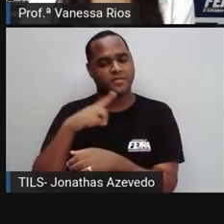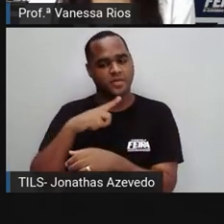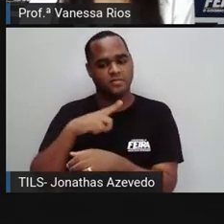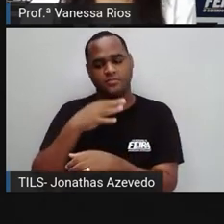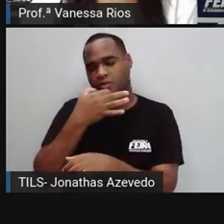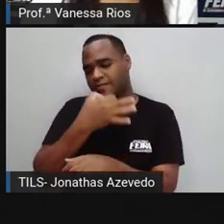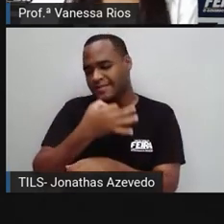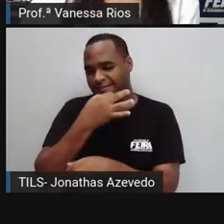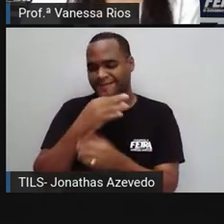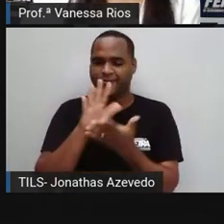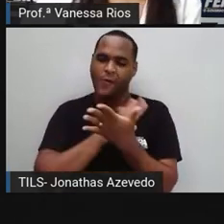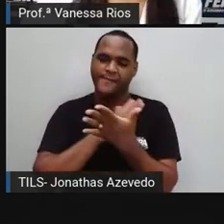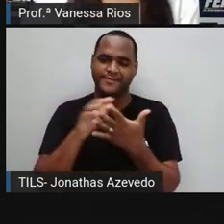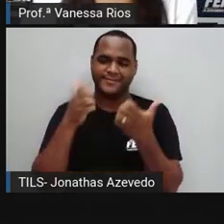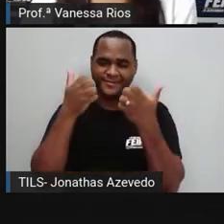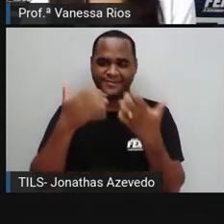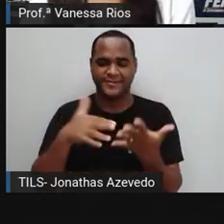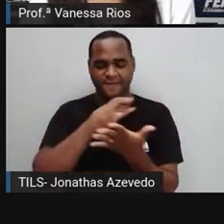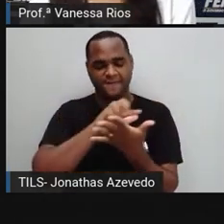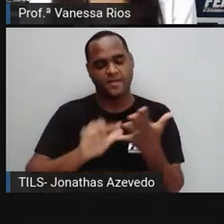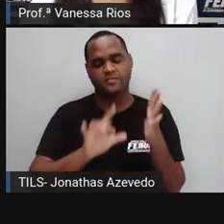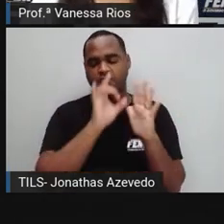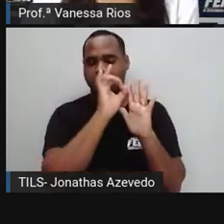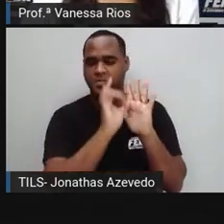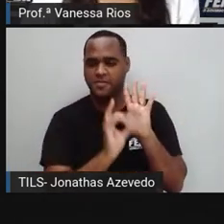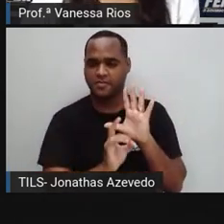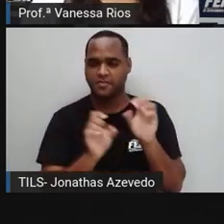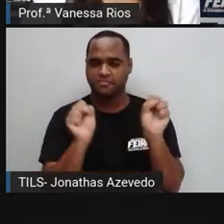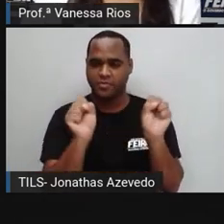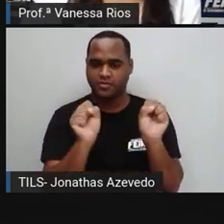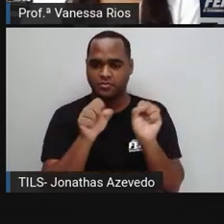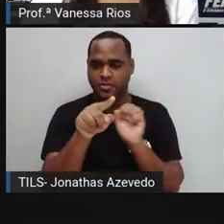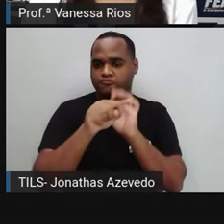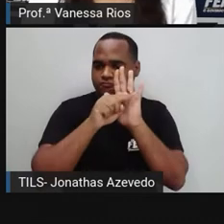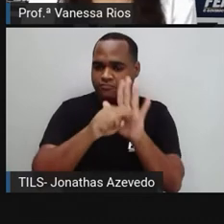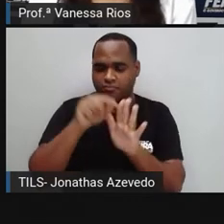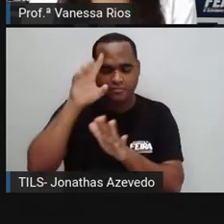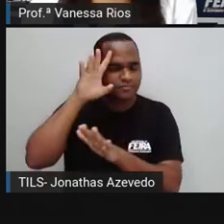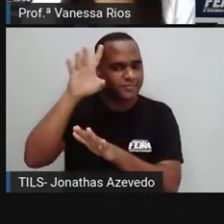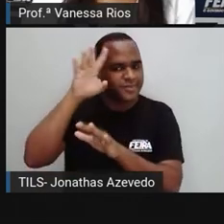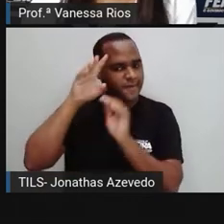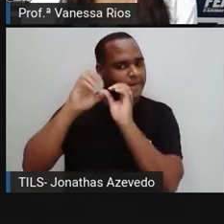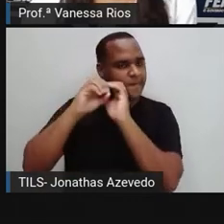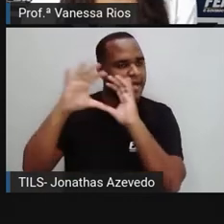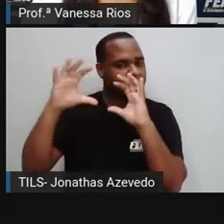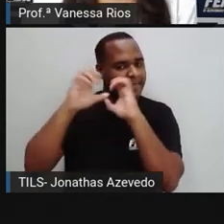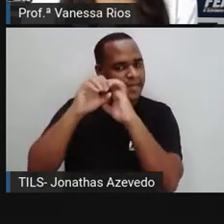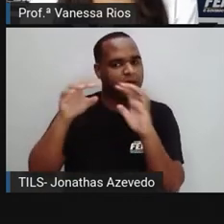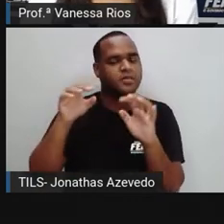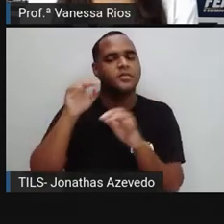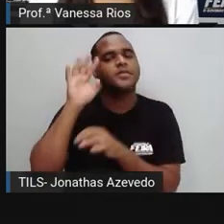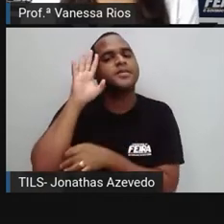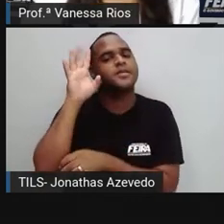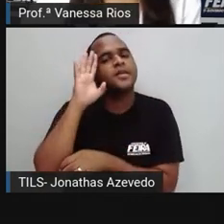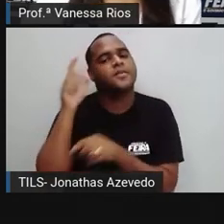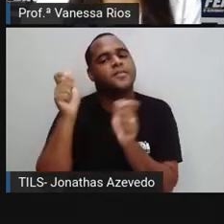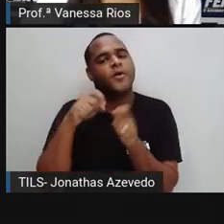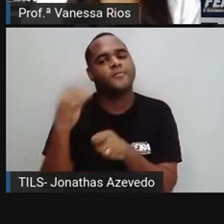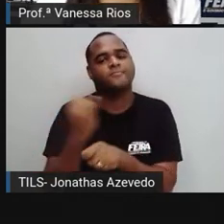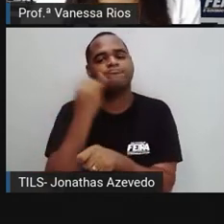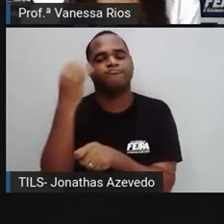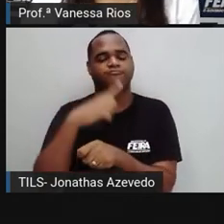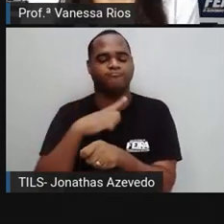sugestões de atividades que podem aí lhe ajudar a pensar, a ter ideias de como você pode ser um